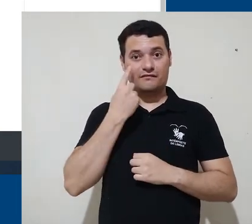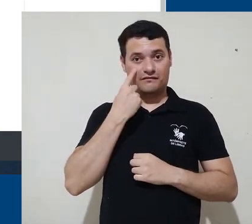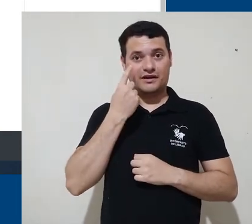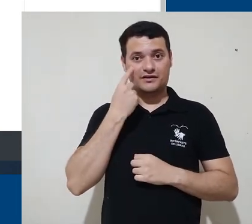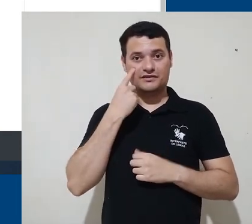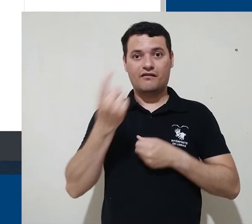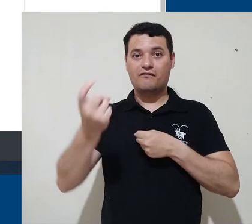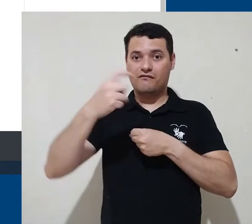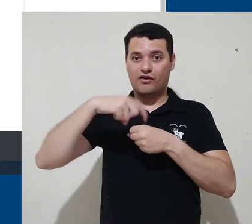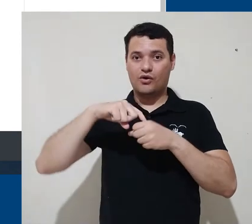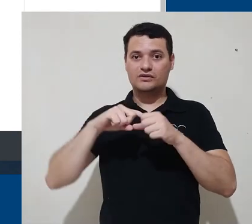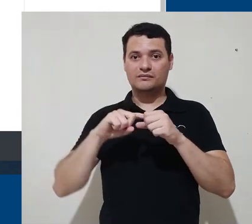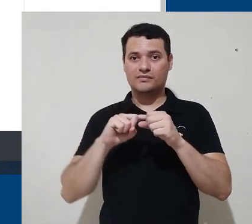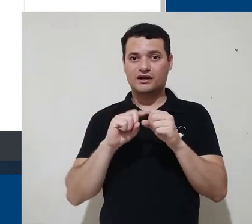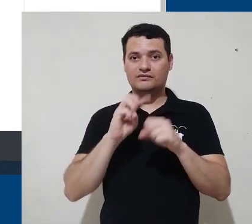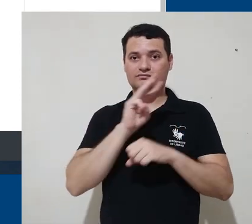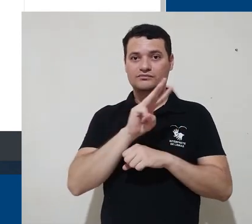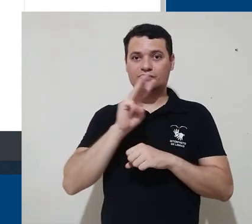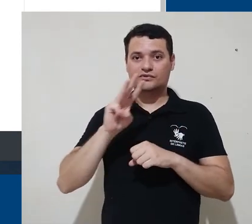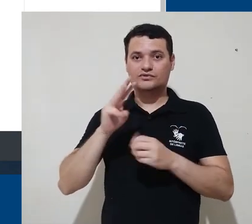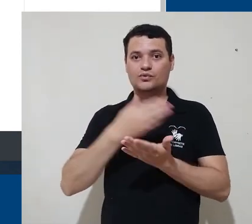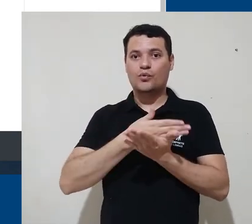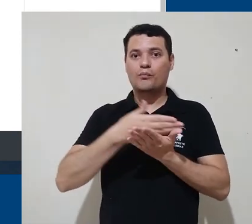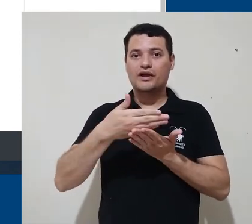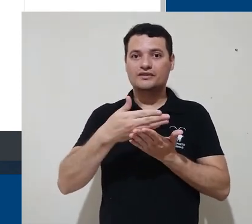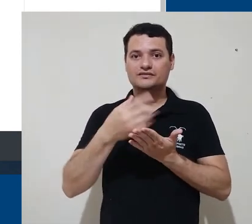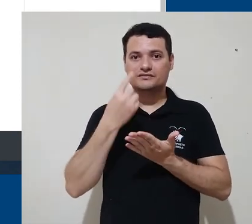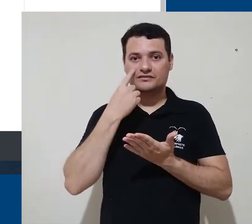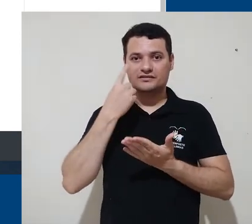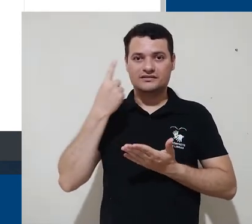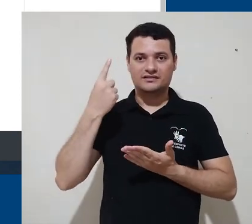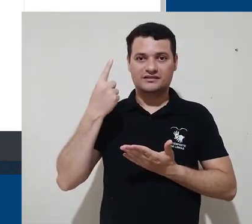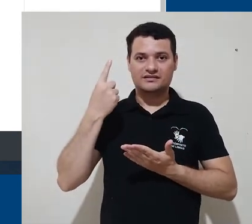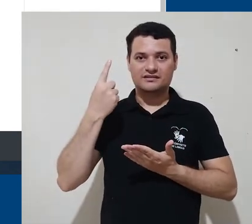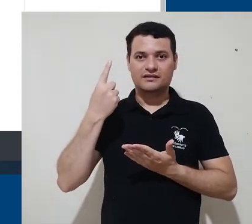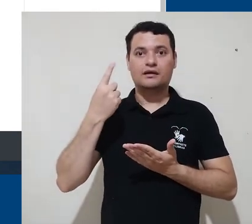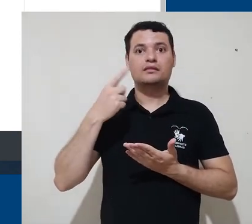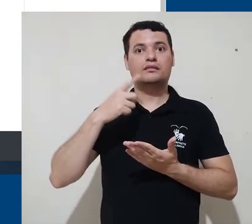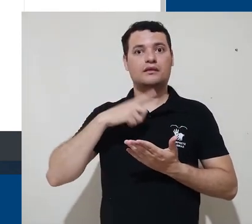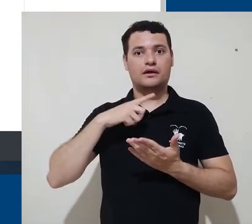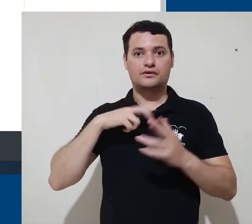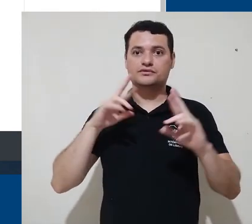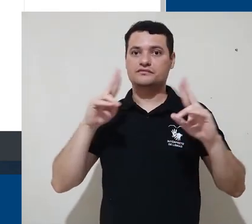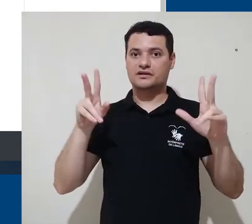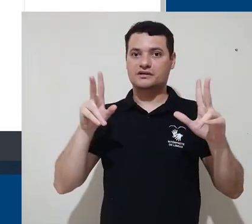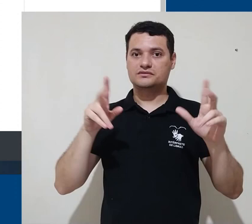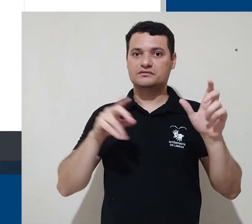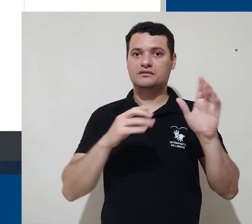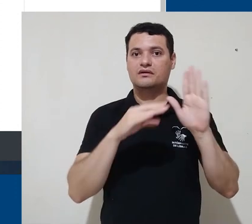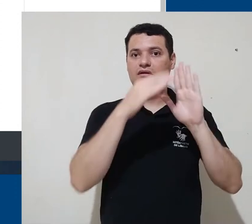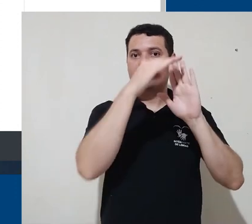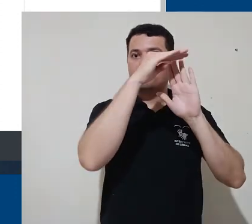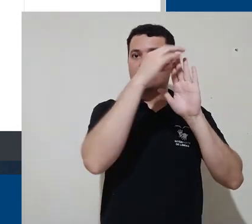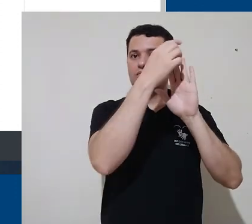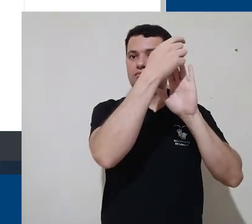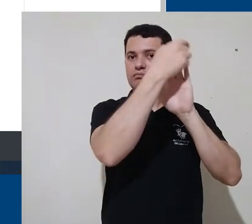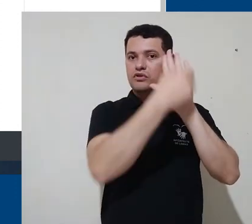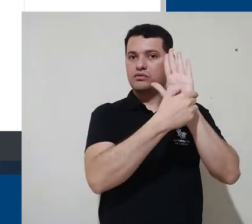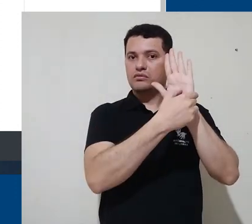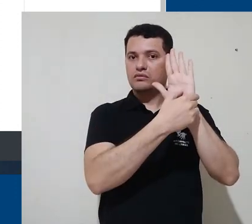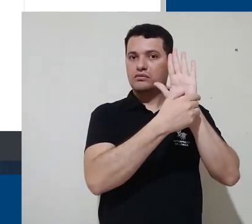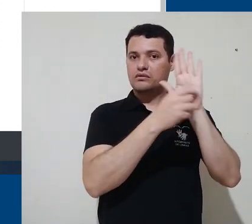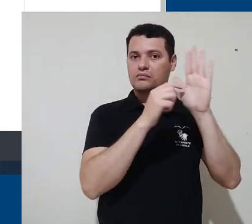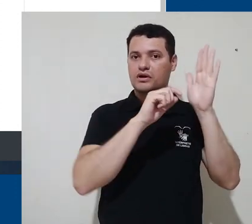Reparem que eu volto para a página inicial da plataforma, mas eu tenho algumas diferenças. Não tenho mais meu painel de login.